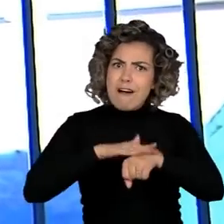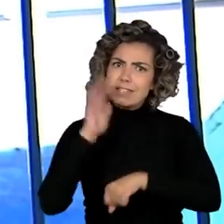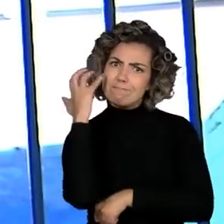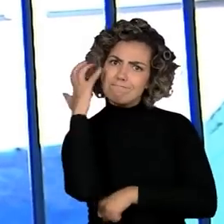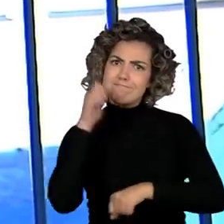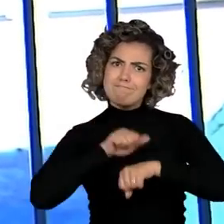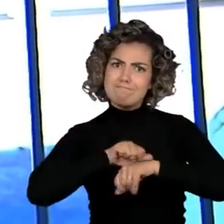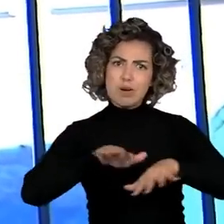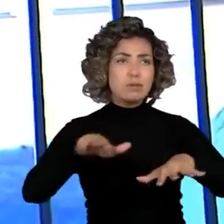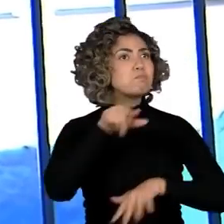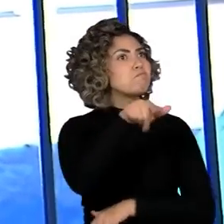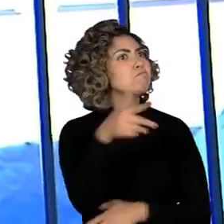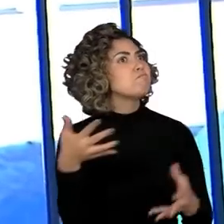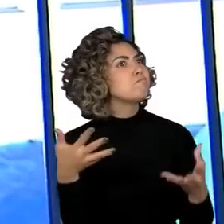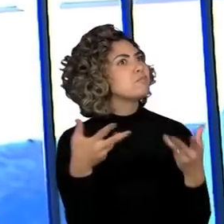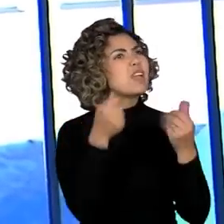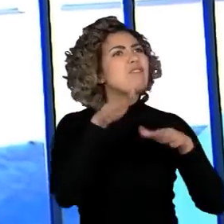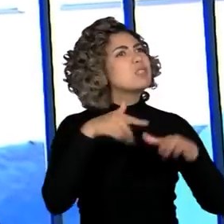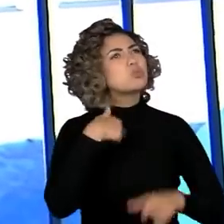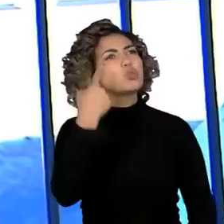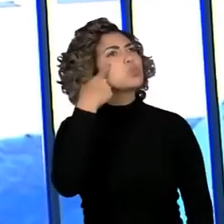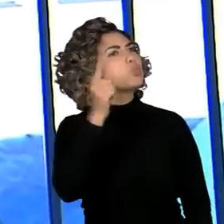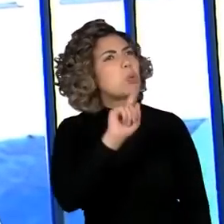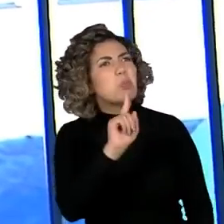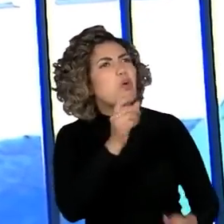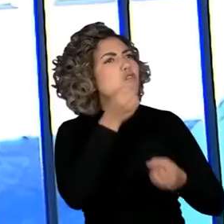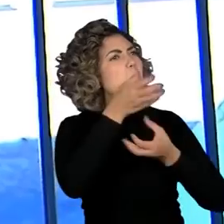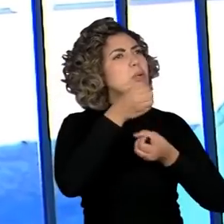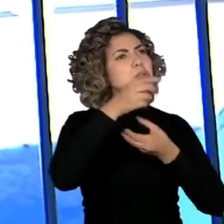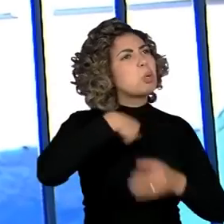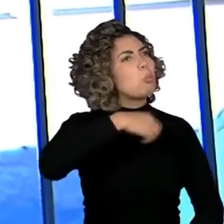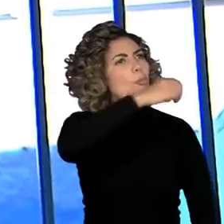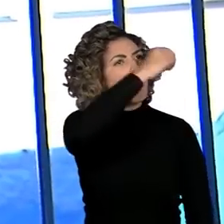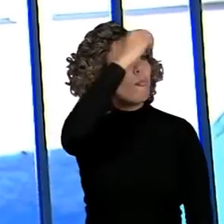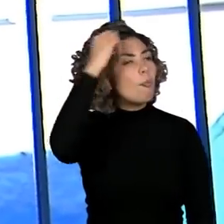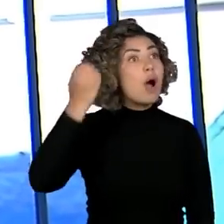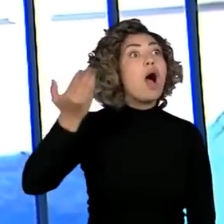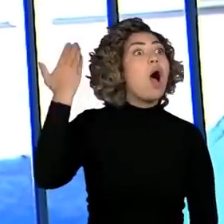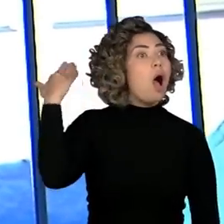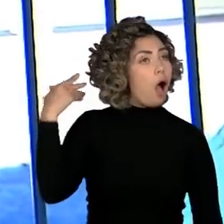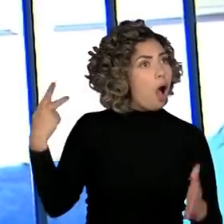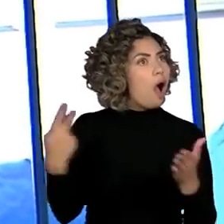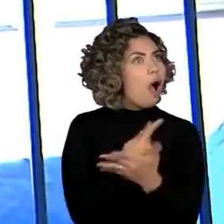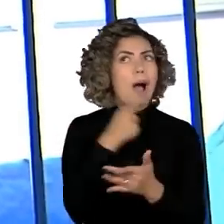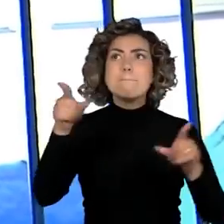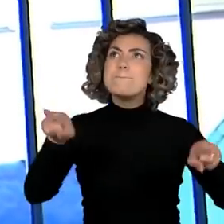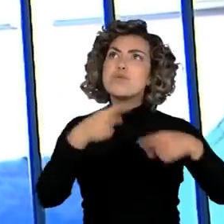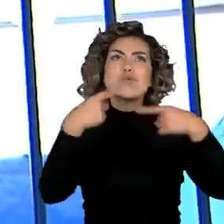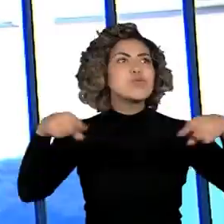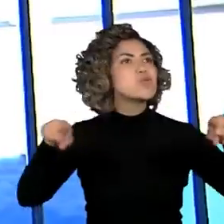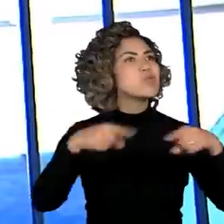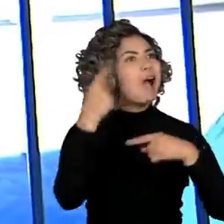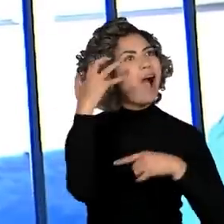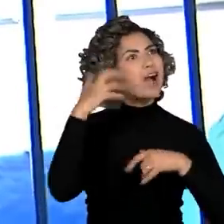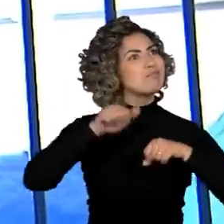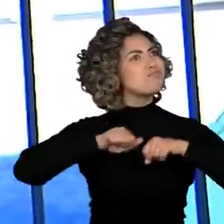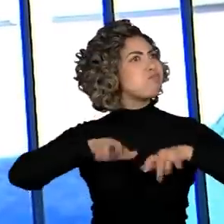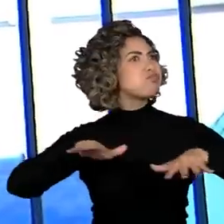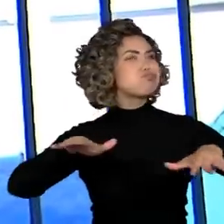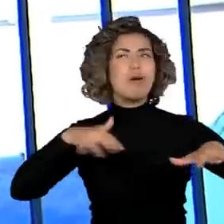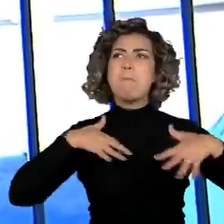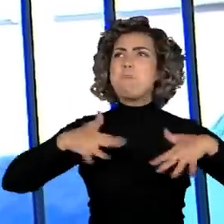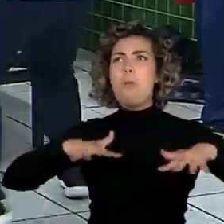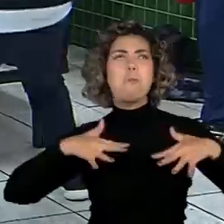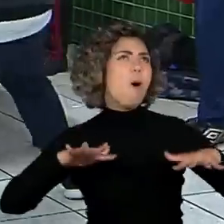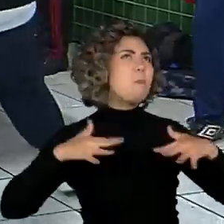falam um monte de notícias que a gente não sabe. Inclusive, já teve uma vez que eles começaram a passar música na escola. Fica legal, ficou uma